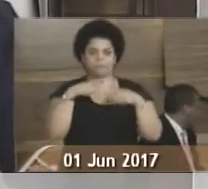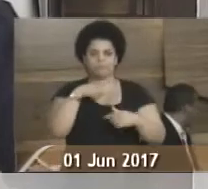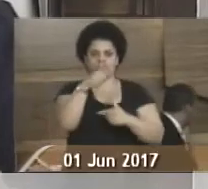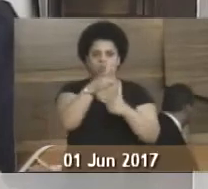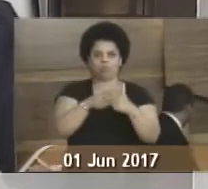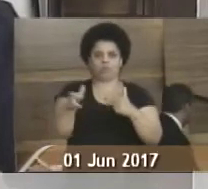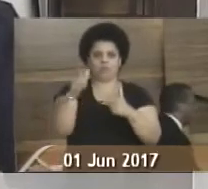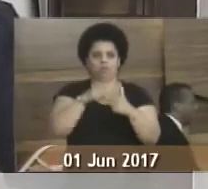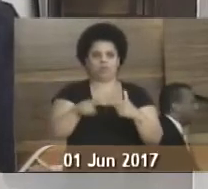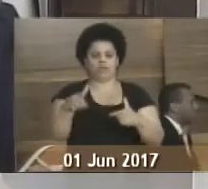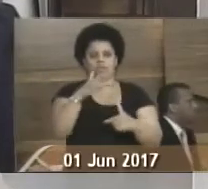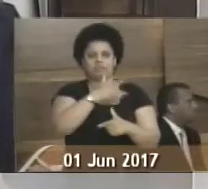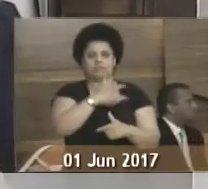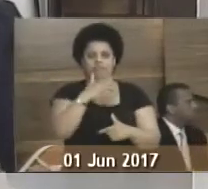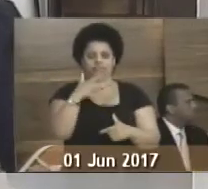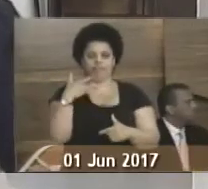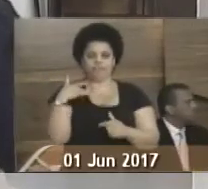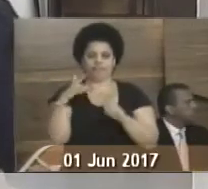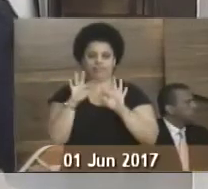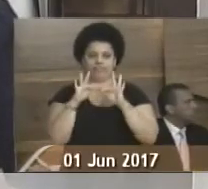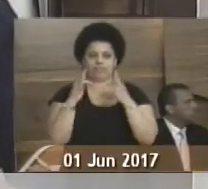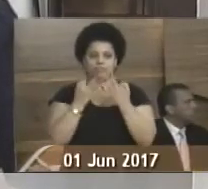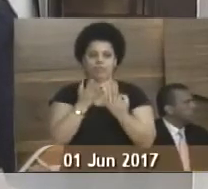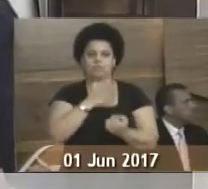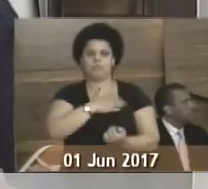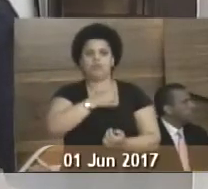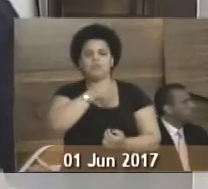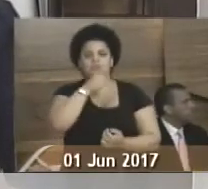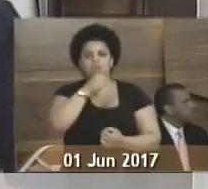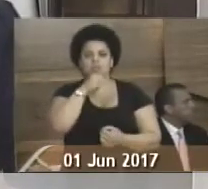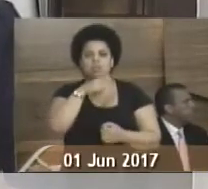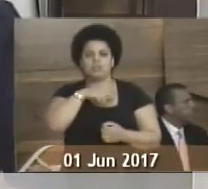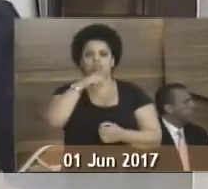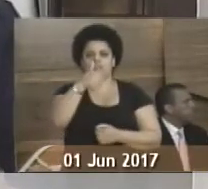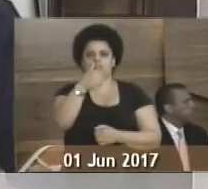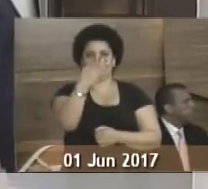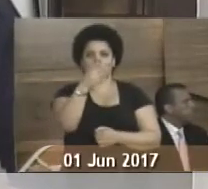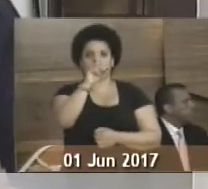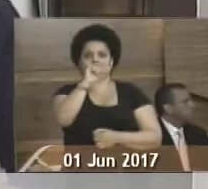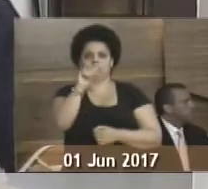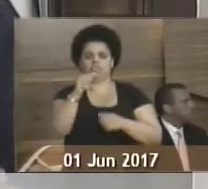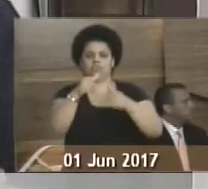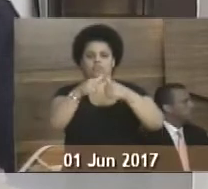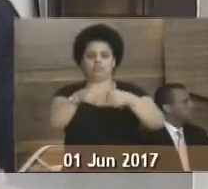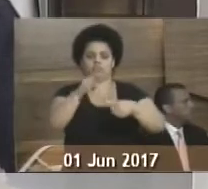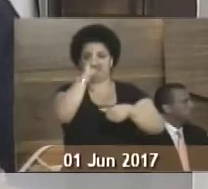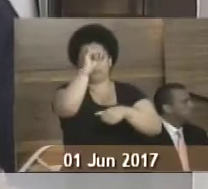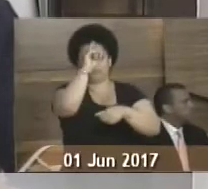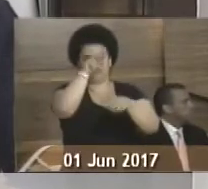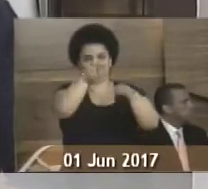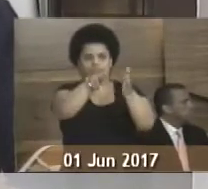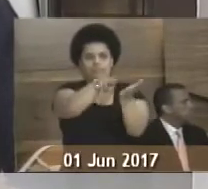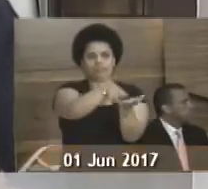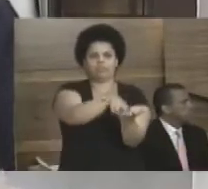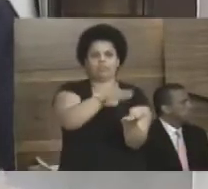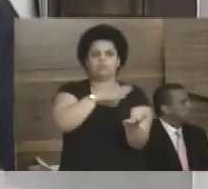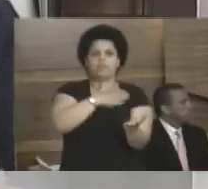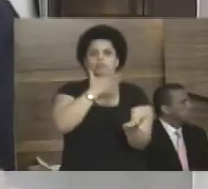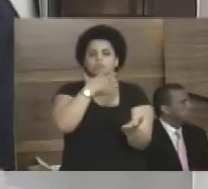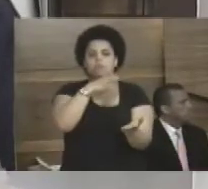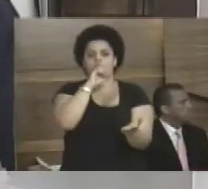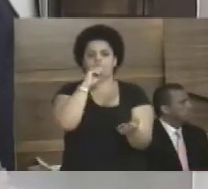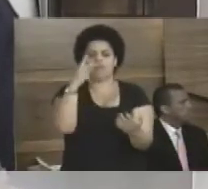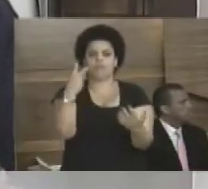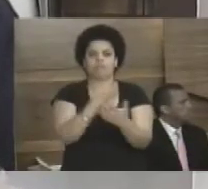um problema na família de saúde. A minha avó está internada, 14 dias. O meu pai sofreu agora uma